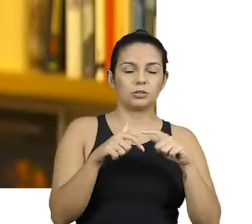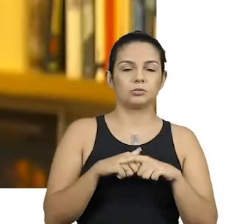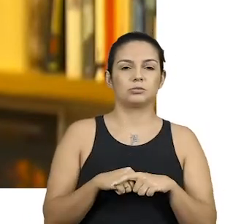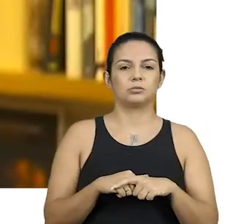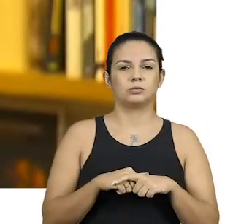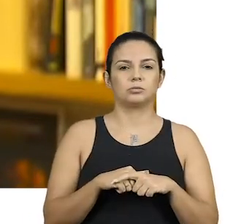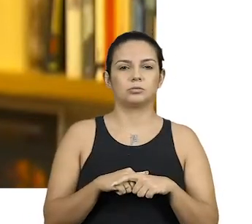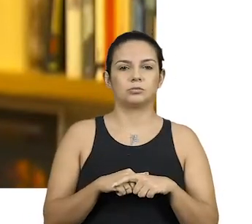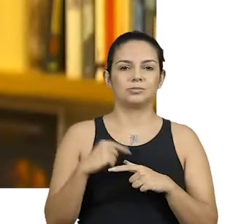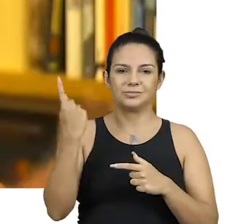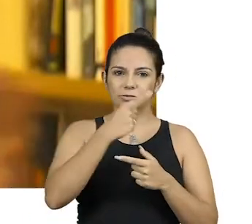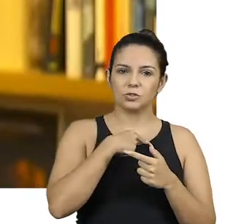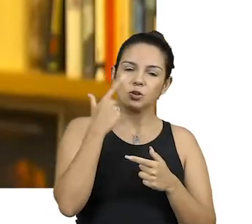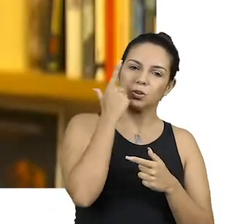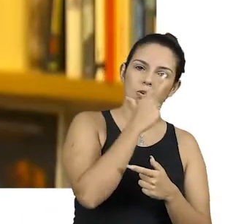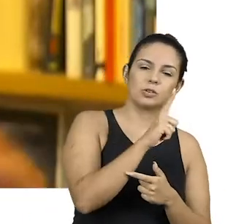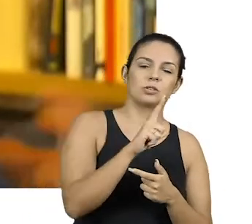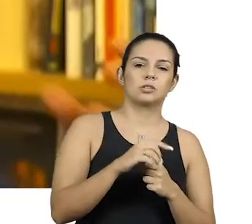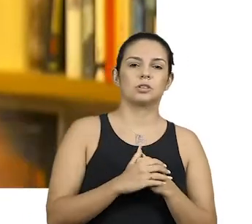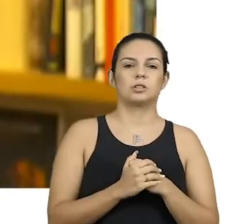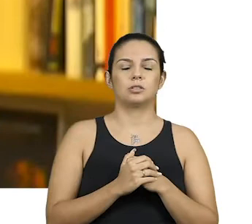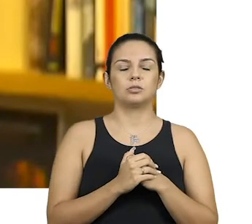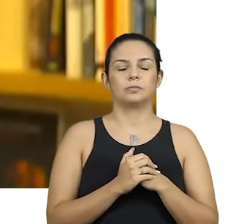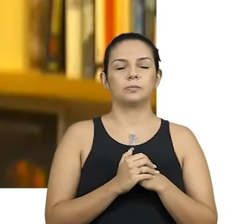a gente está conseguindo